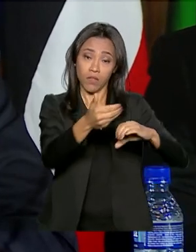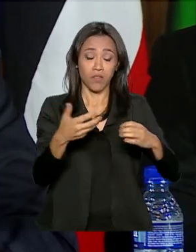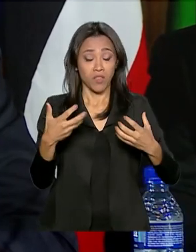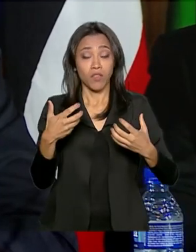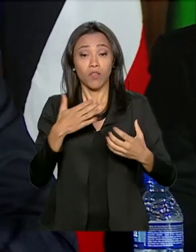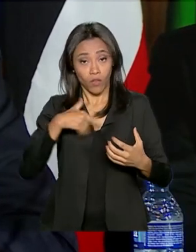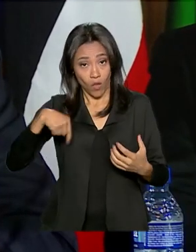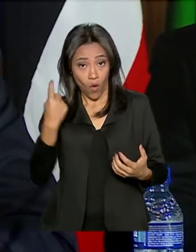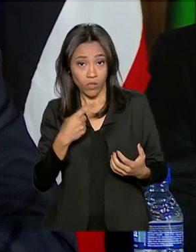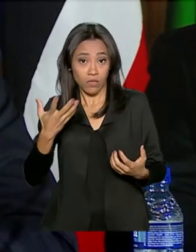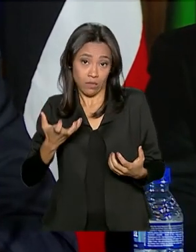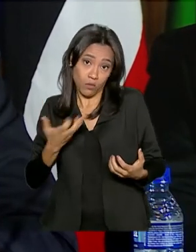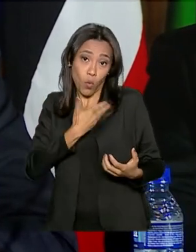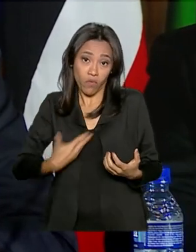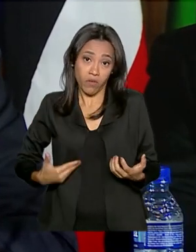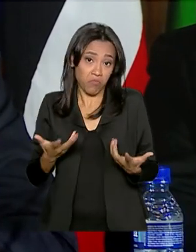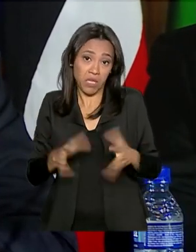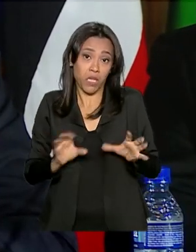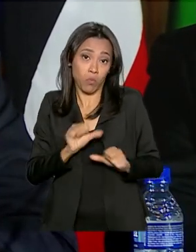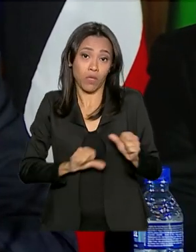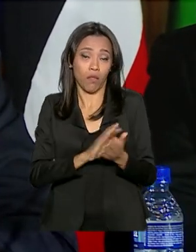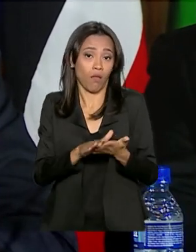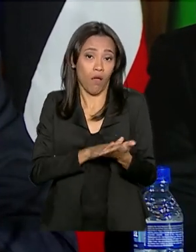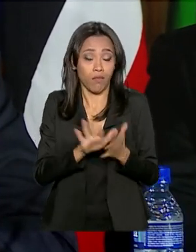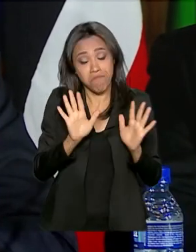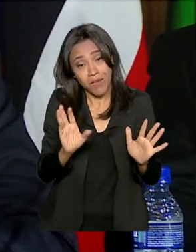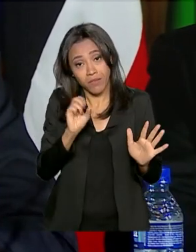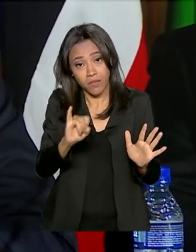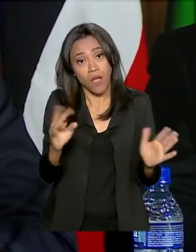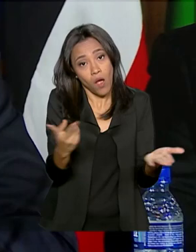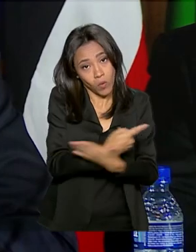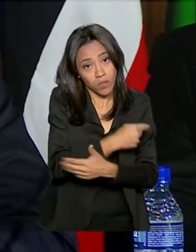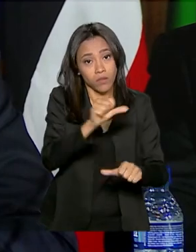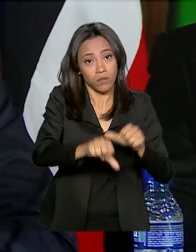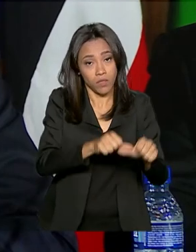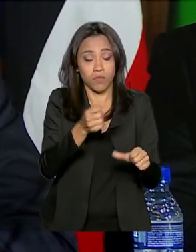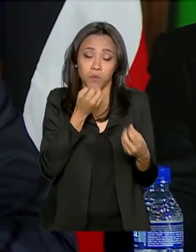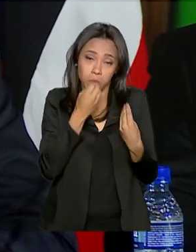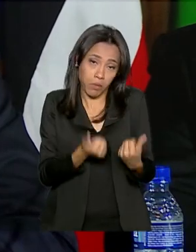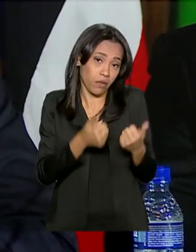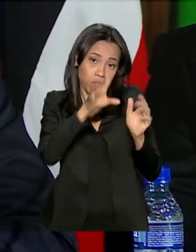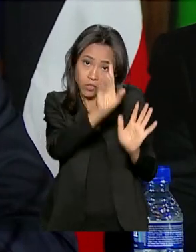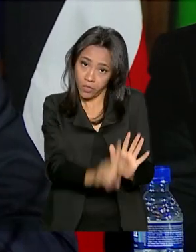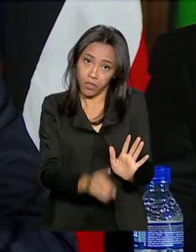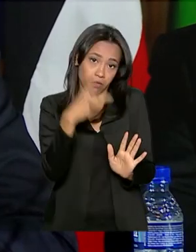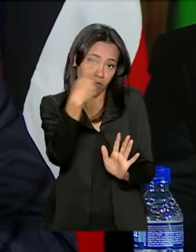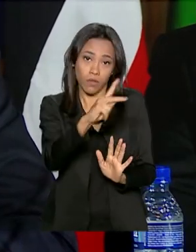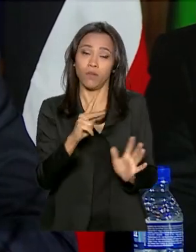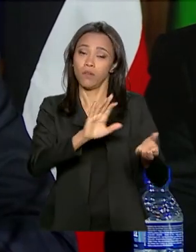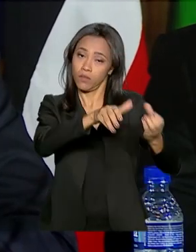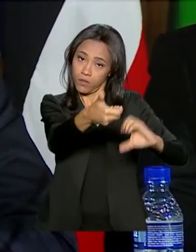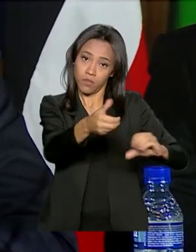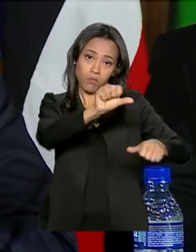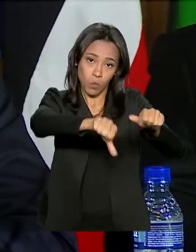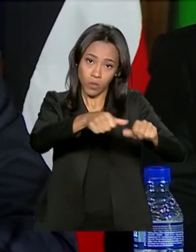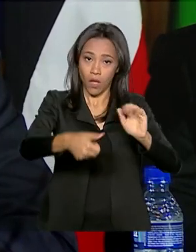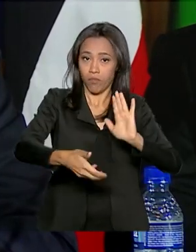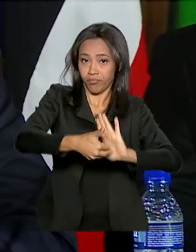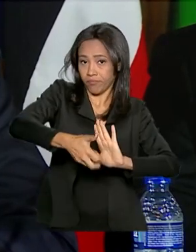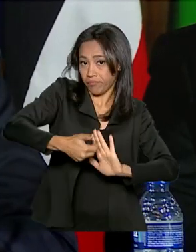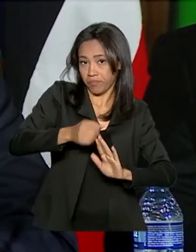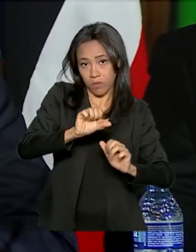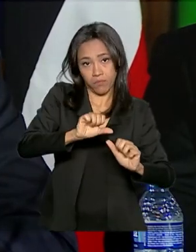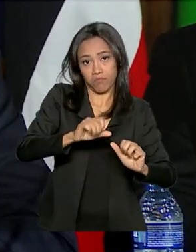nada fosse alterado, mas se for alterado, é mais do que um direito. É legítimo do Parlamento fazer as alterações.